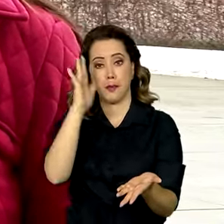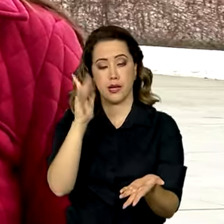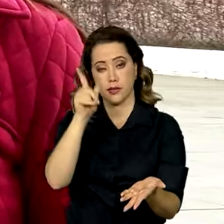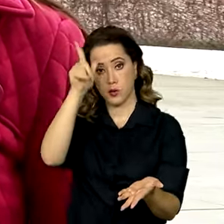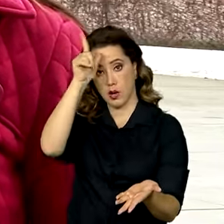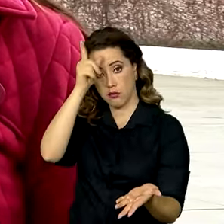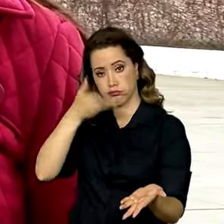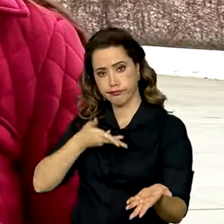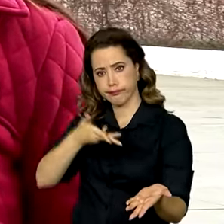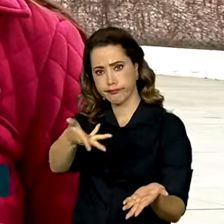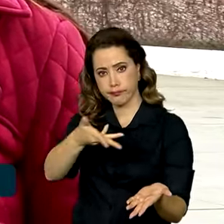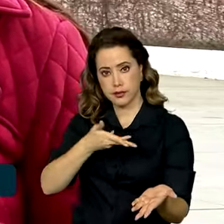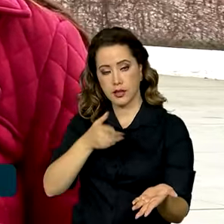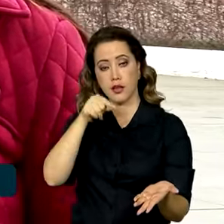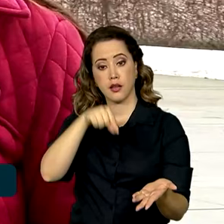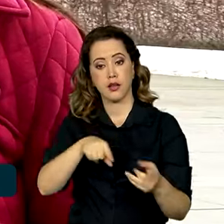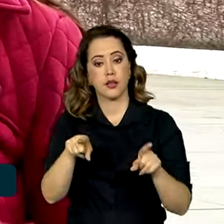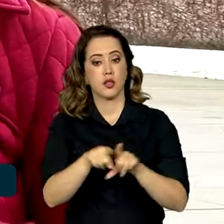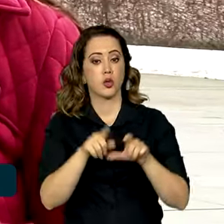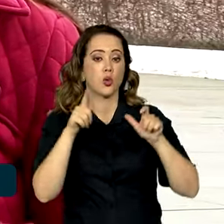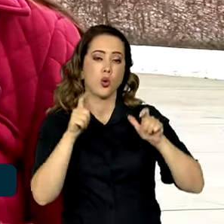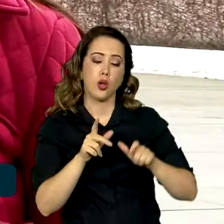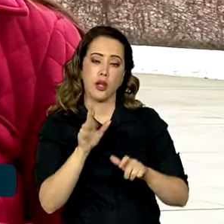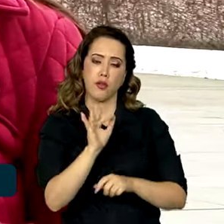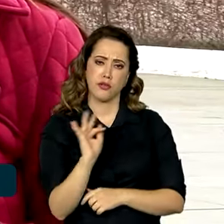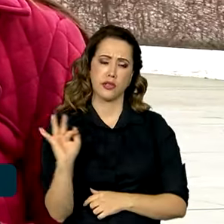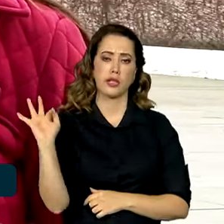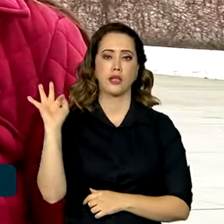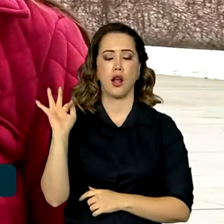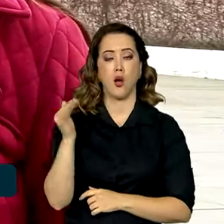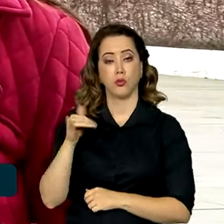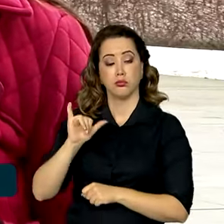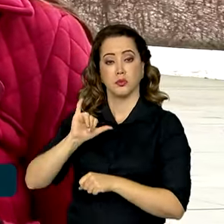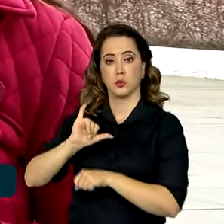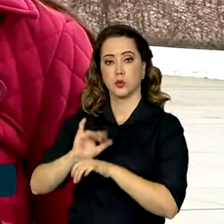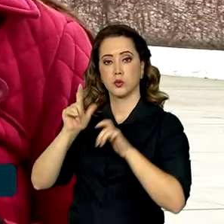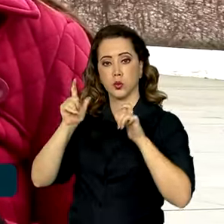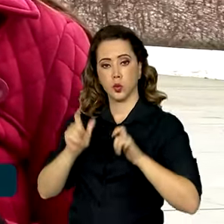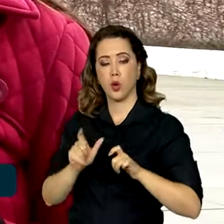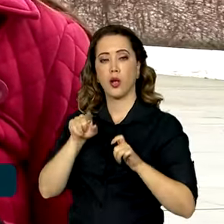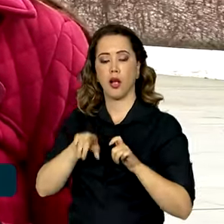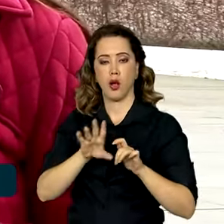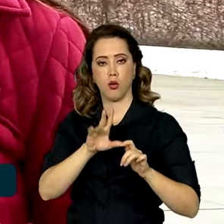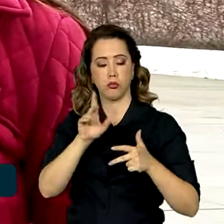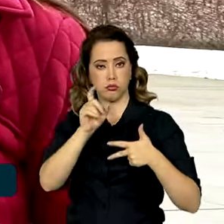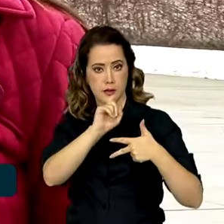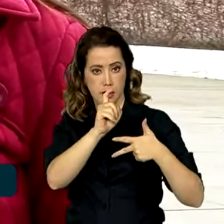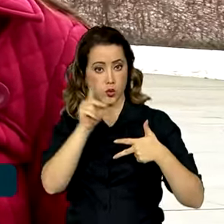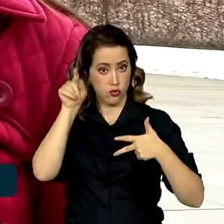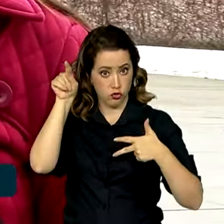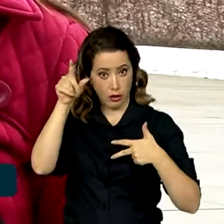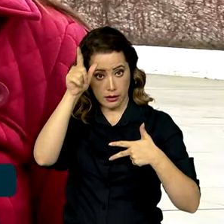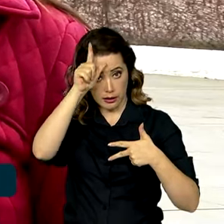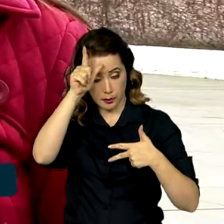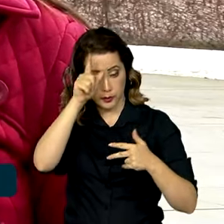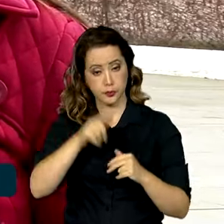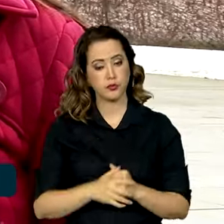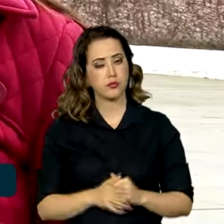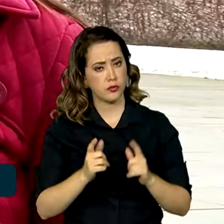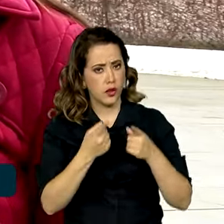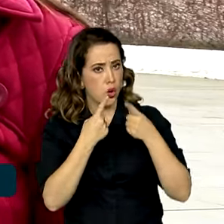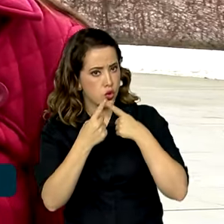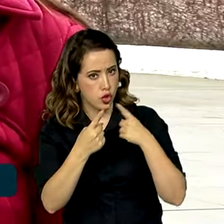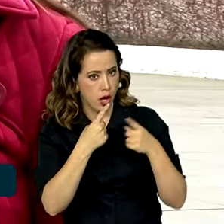-Alemanha, aqui na chancelaria federal, sede do Poder Executivo. É um mecanismo de diálogo que o governo alemão